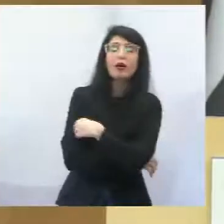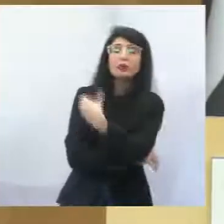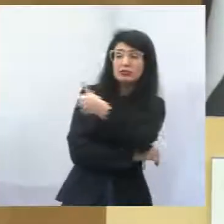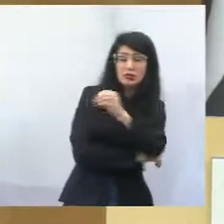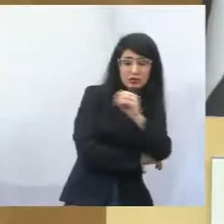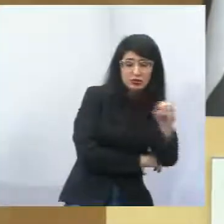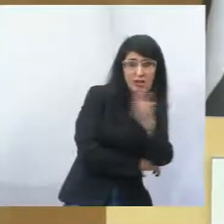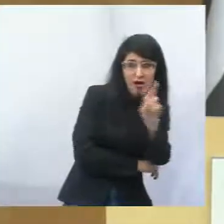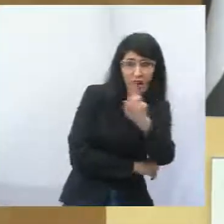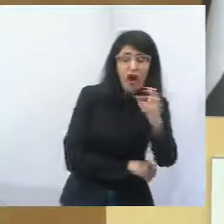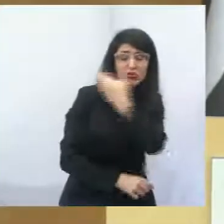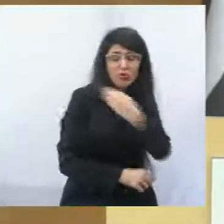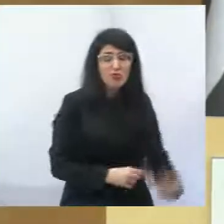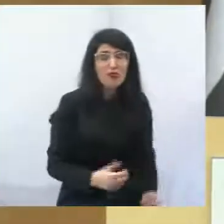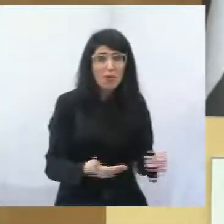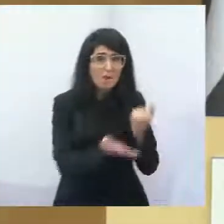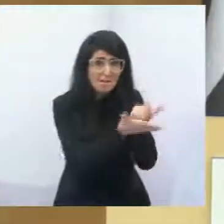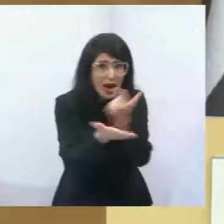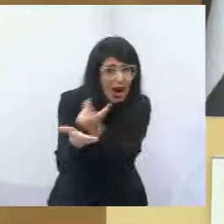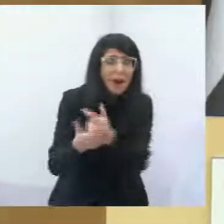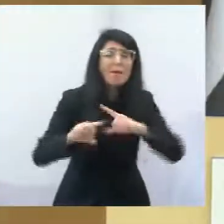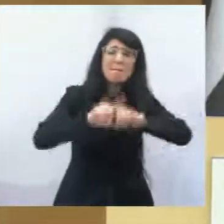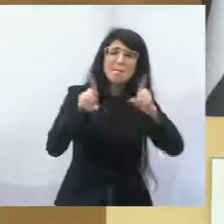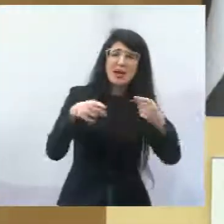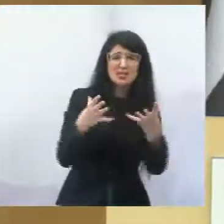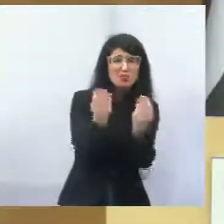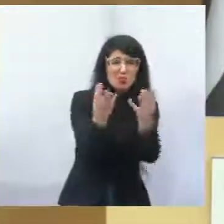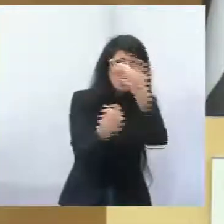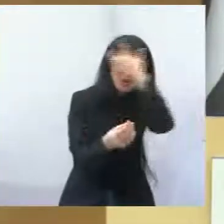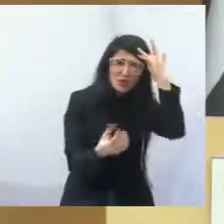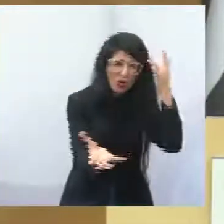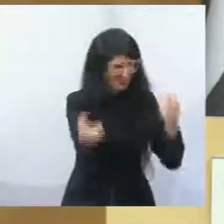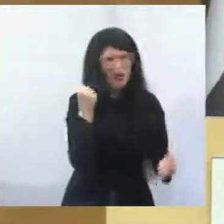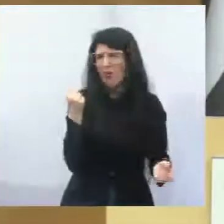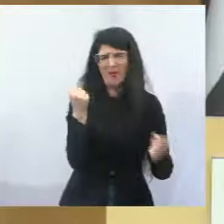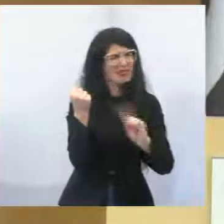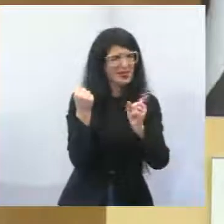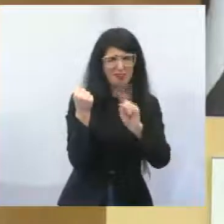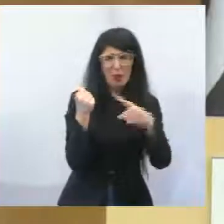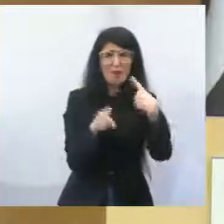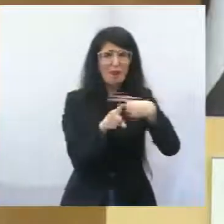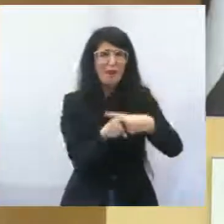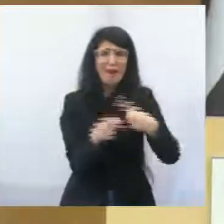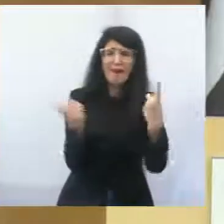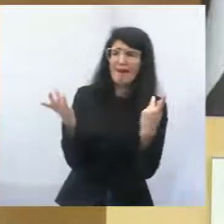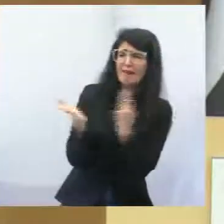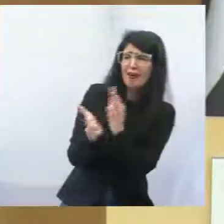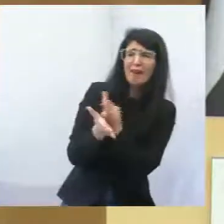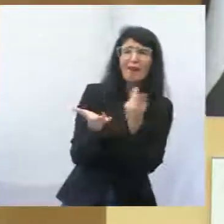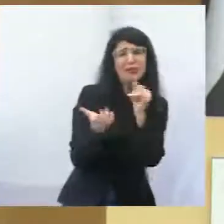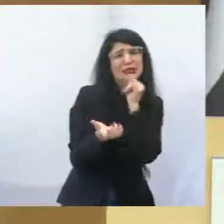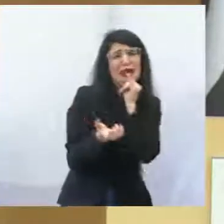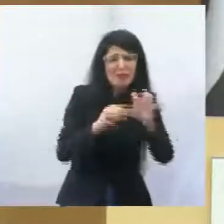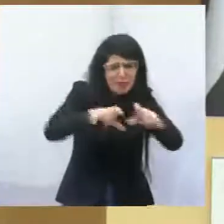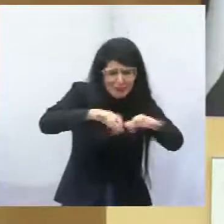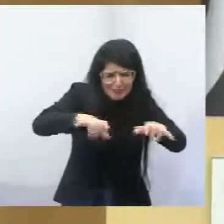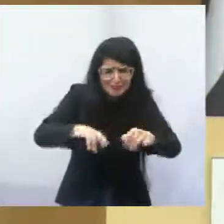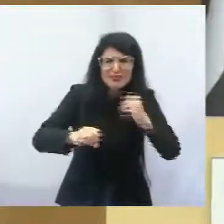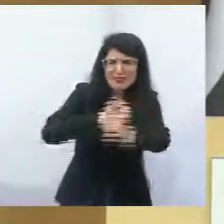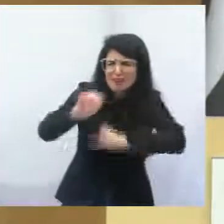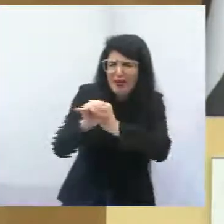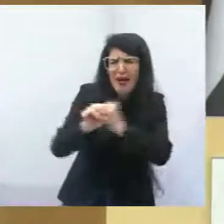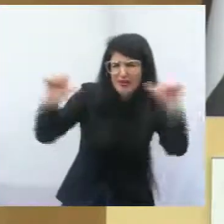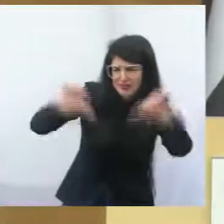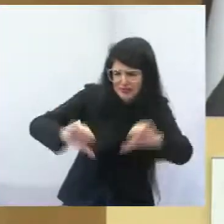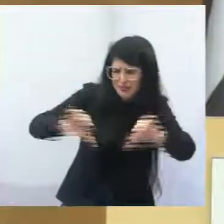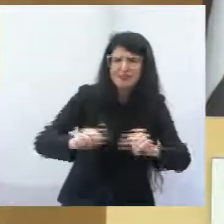pessoas, mas muitas ainda não receberam, por divergência de dados ou porque não conseguiram acessar esse